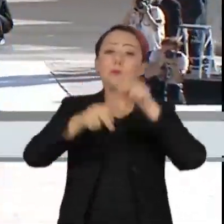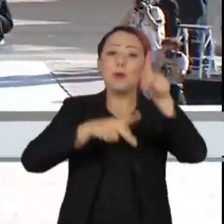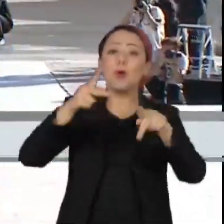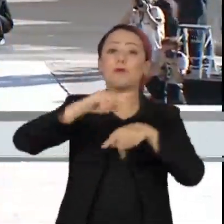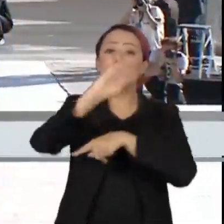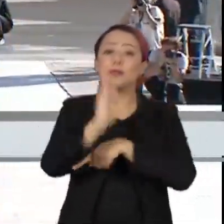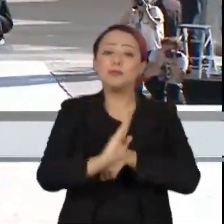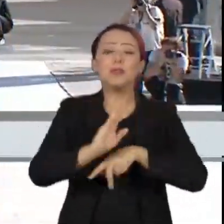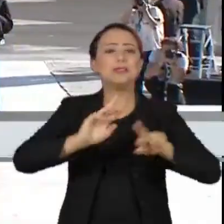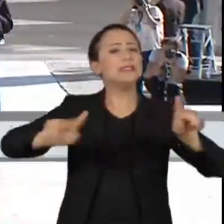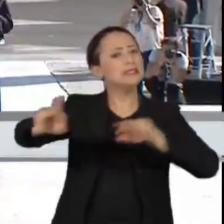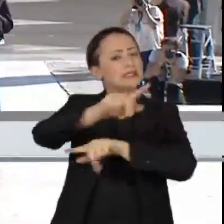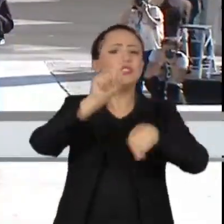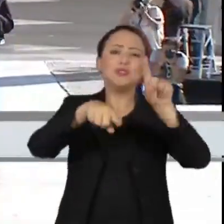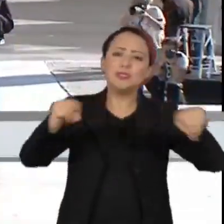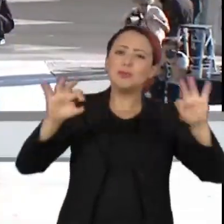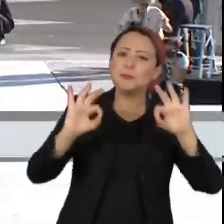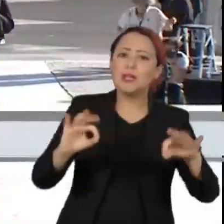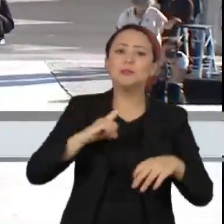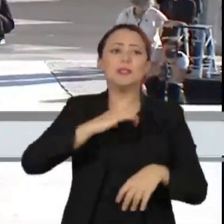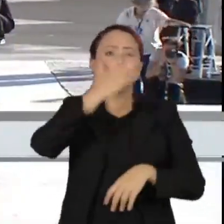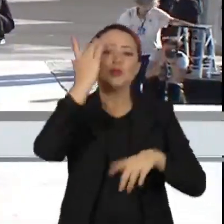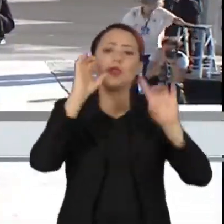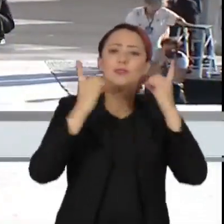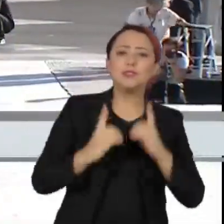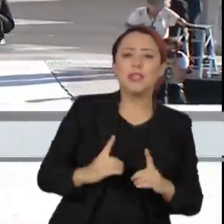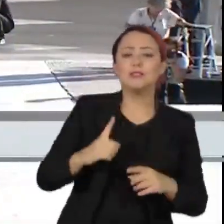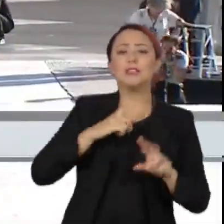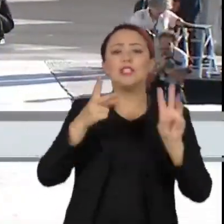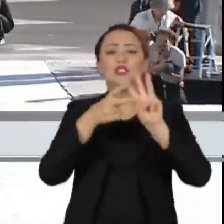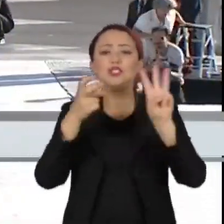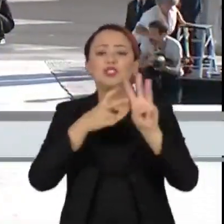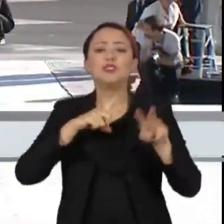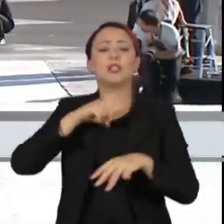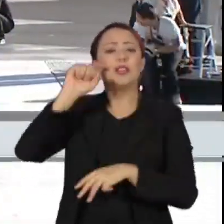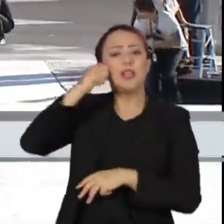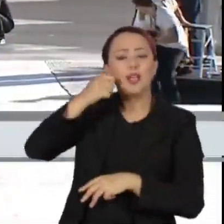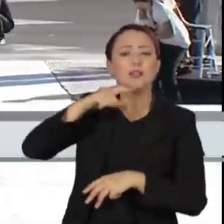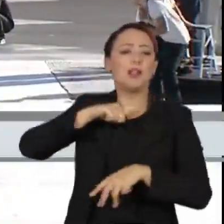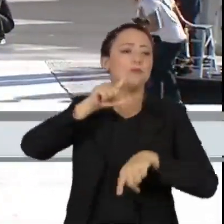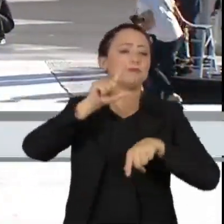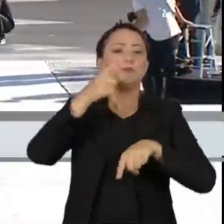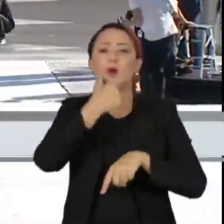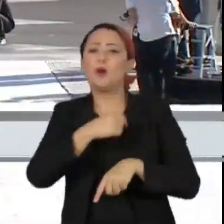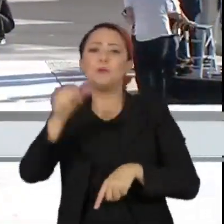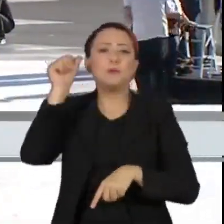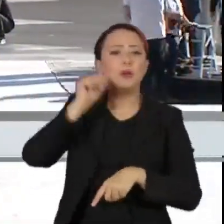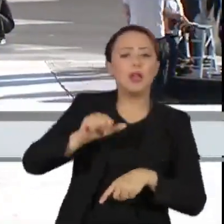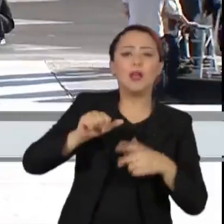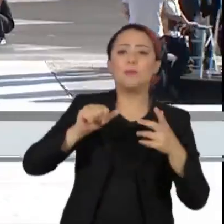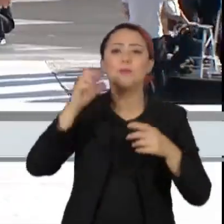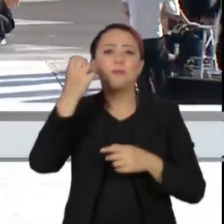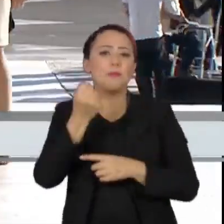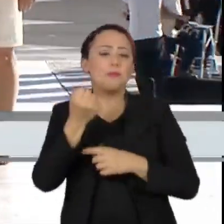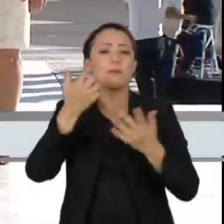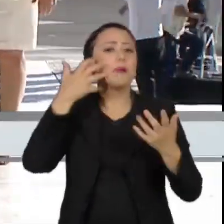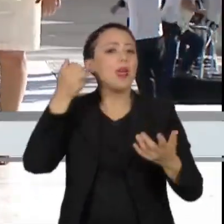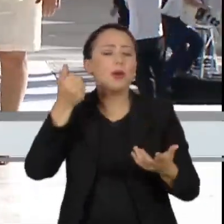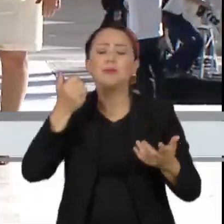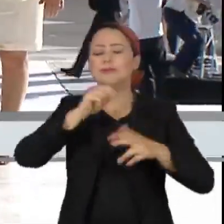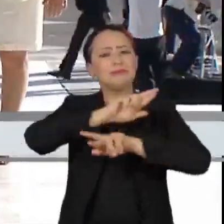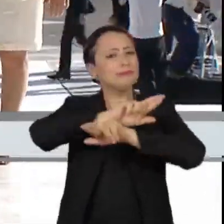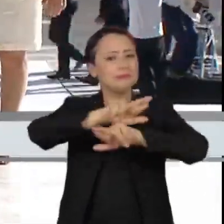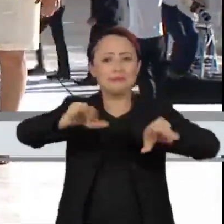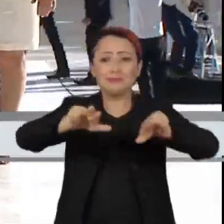os brancos, negros, indígenas, portadores de estados especiais, né, e esse compromisso, portanto, mostrando como que o